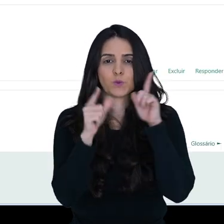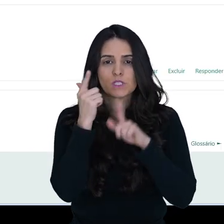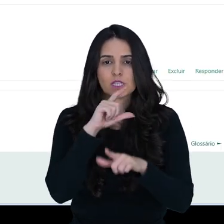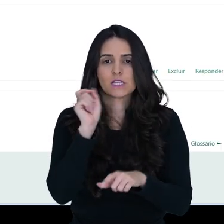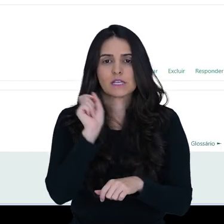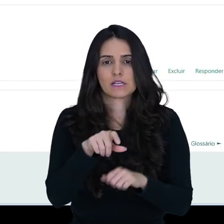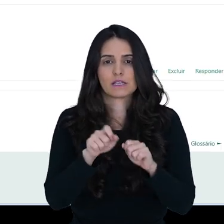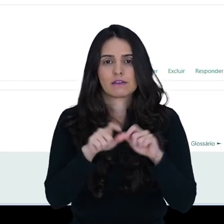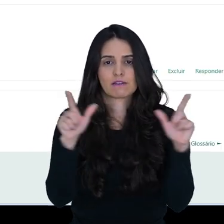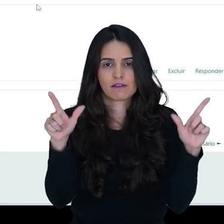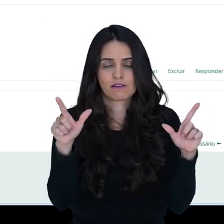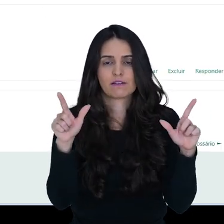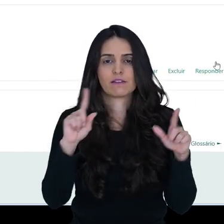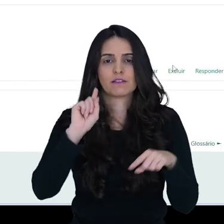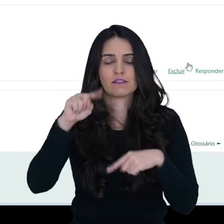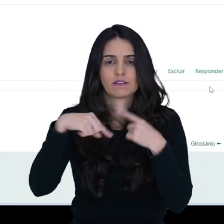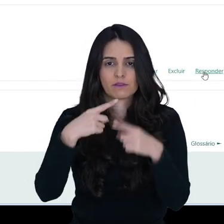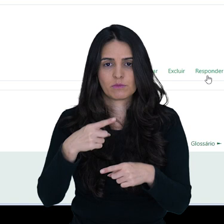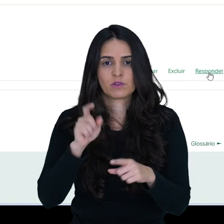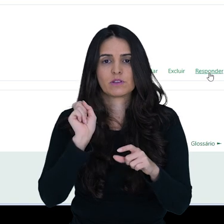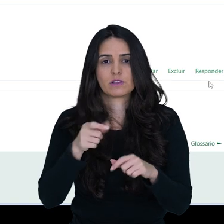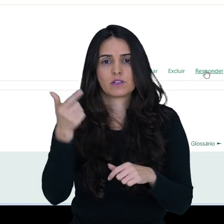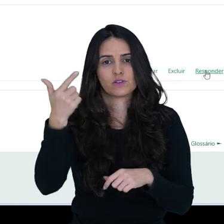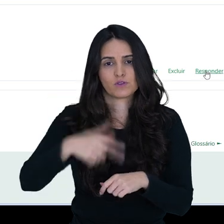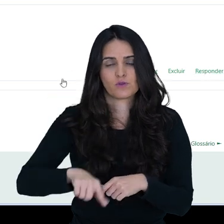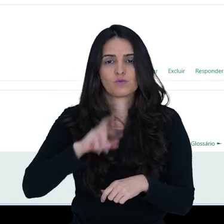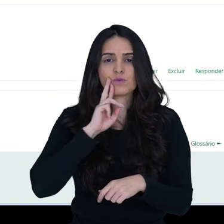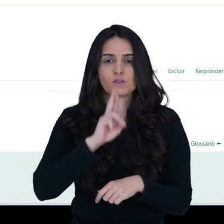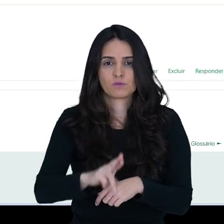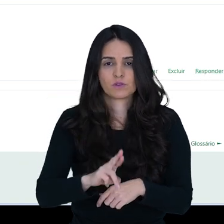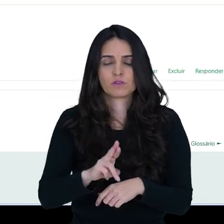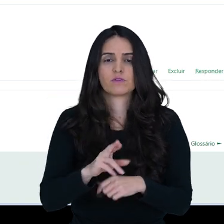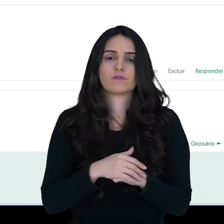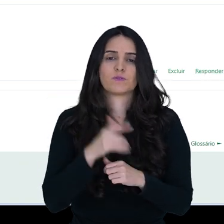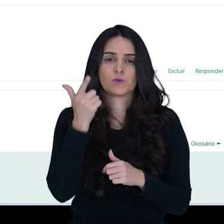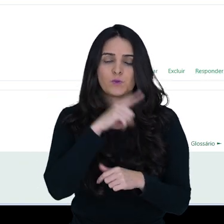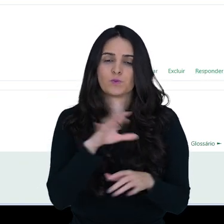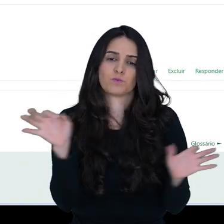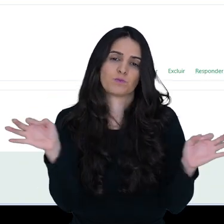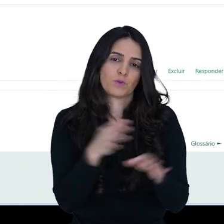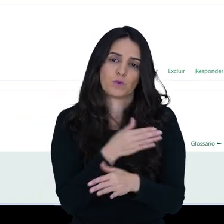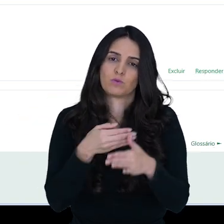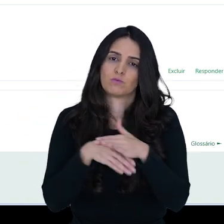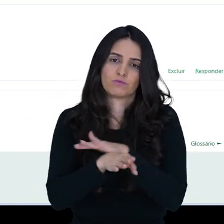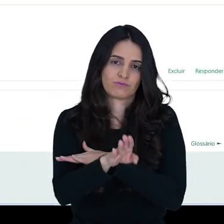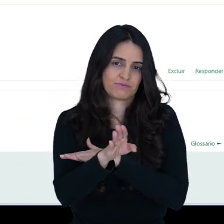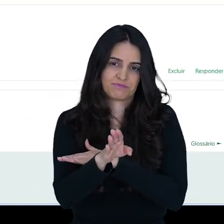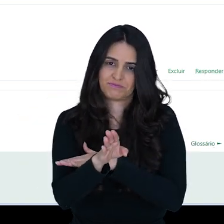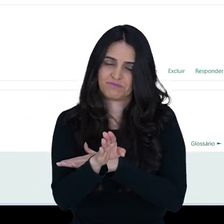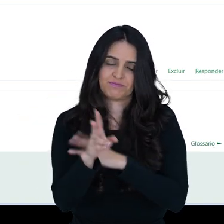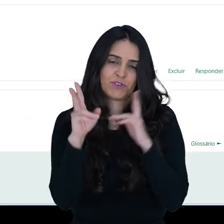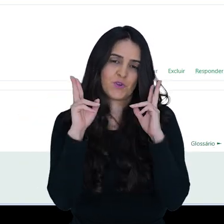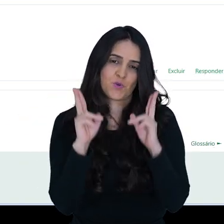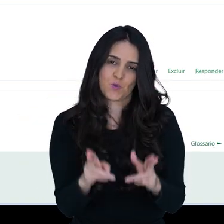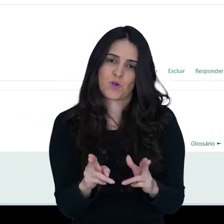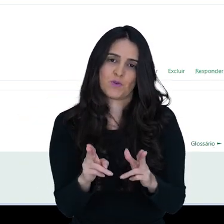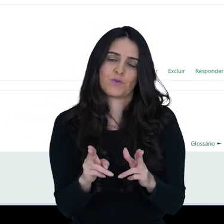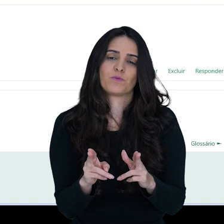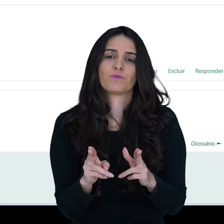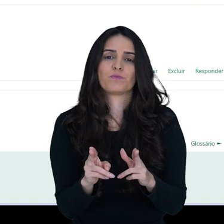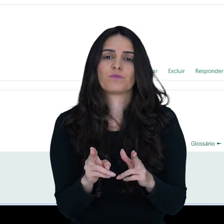consegue, então, clicar e depois clicar aqui em responder. E aí ele já está acostumado, que é o mesmo